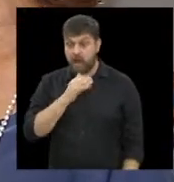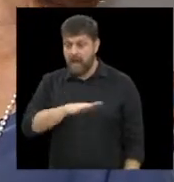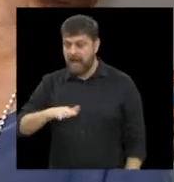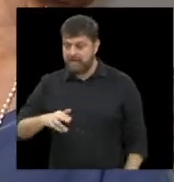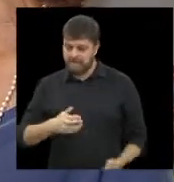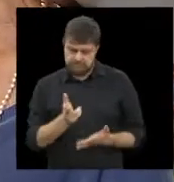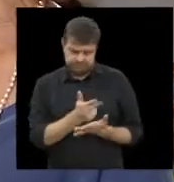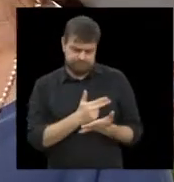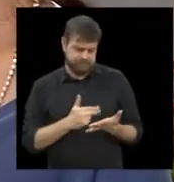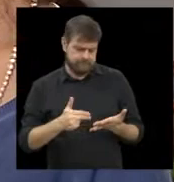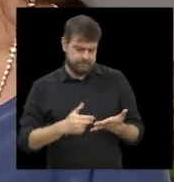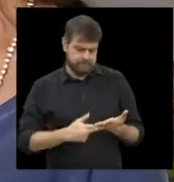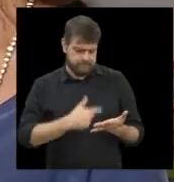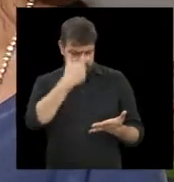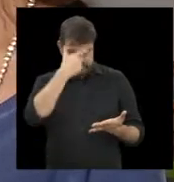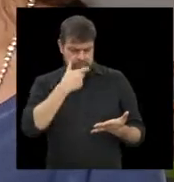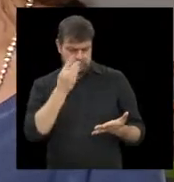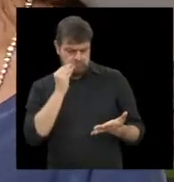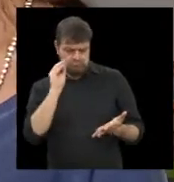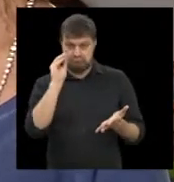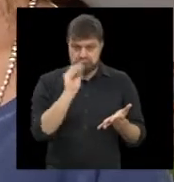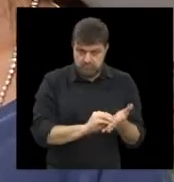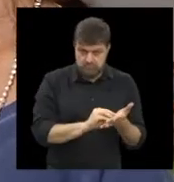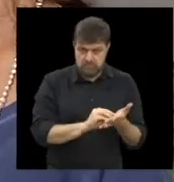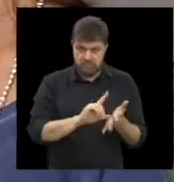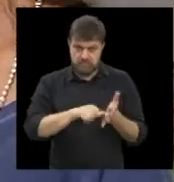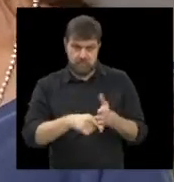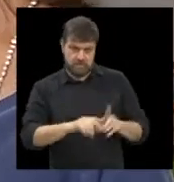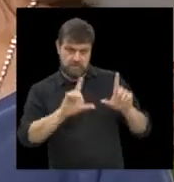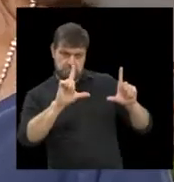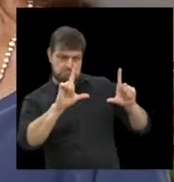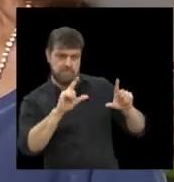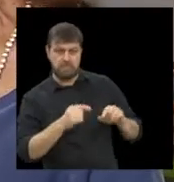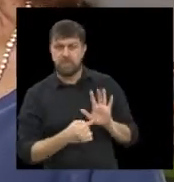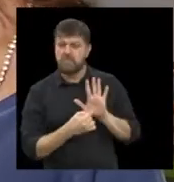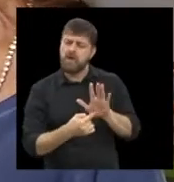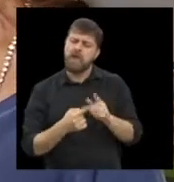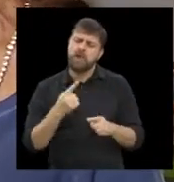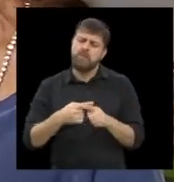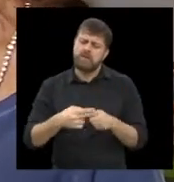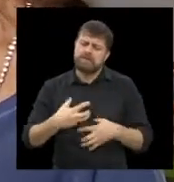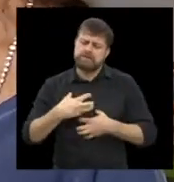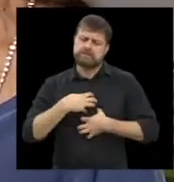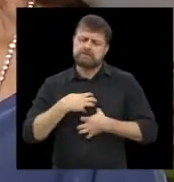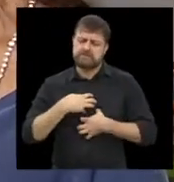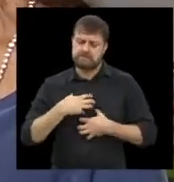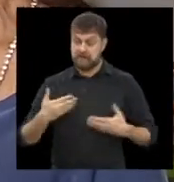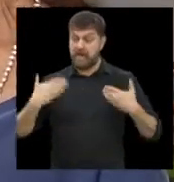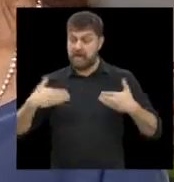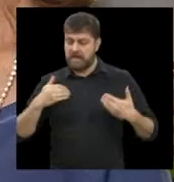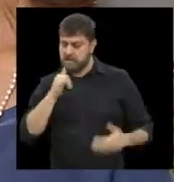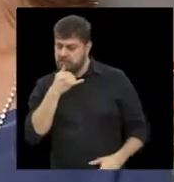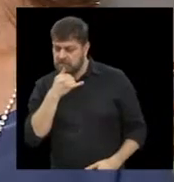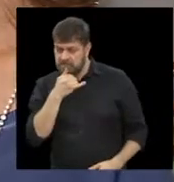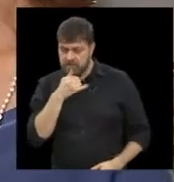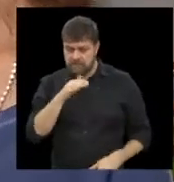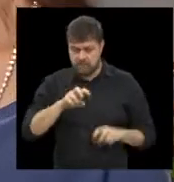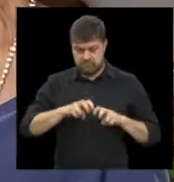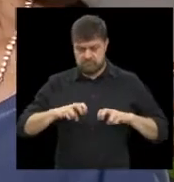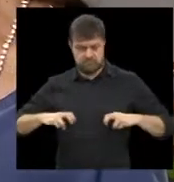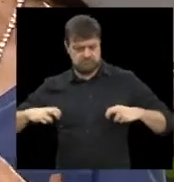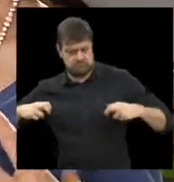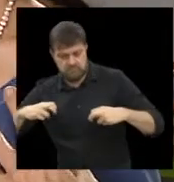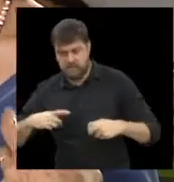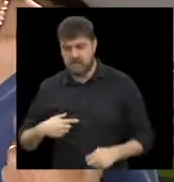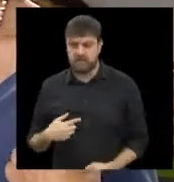fazer o desenho da cara dela também, pregar isso lá no coisa, e contar o porquê que ela está assim. E aí o outro vai ouvir,